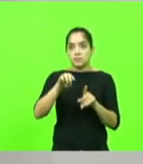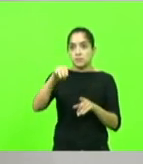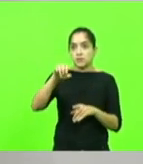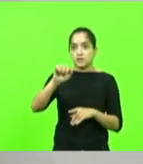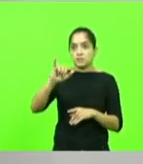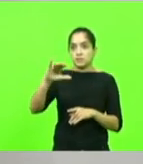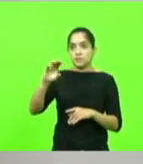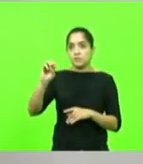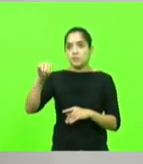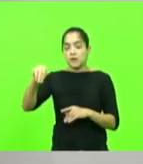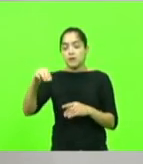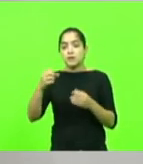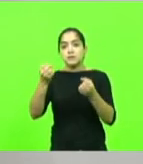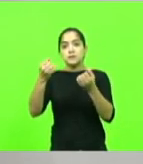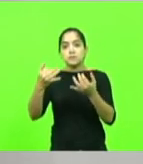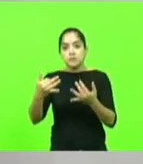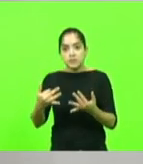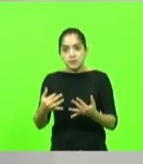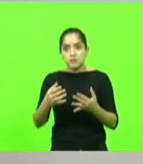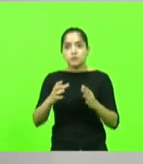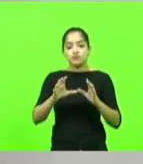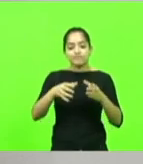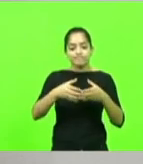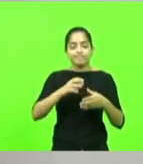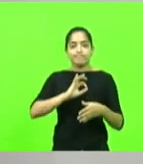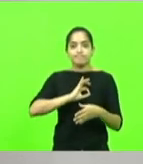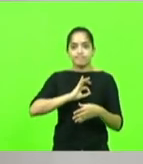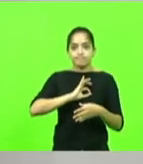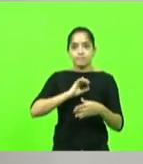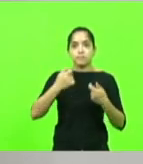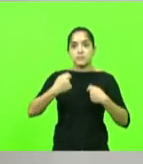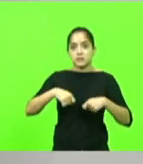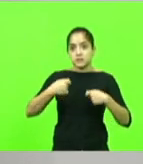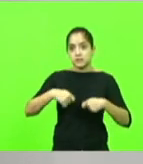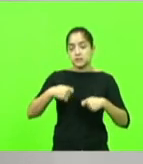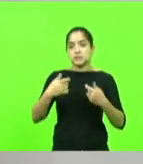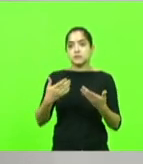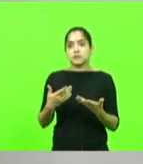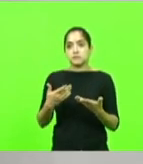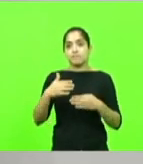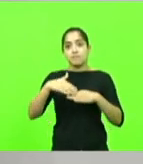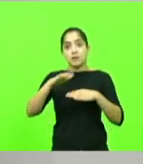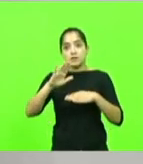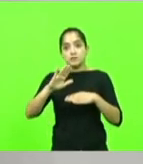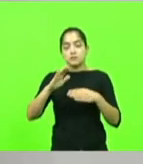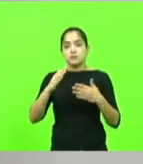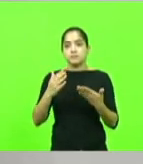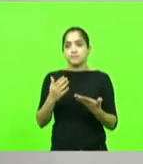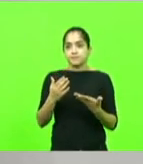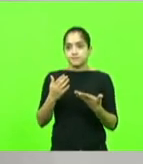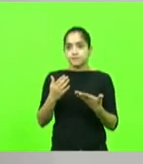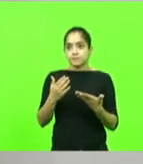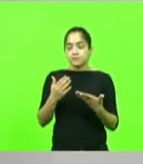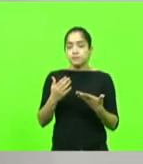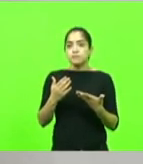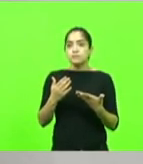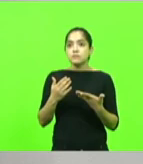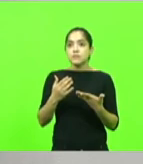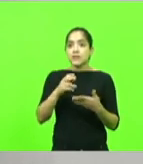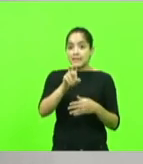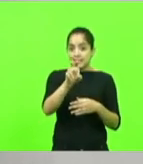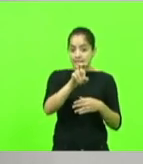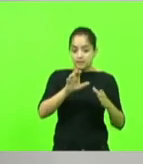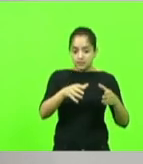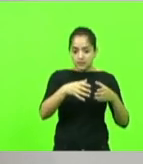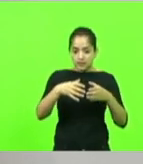justamente falando sobre efetivo. O efetivo foi aquilo que eu disse. Para a nossa quinta região militar,